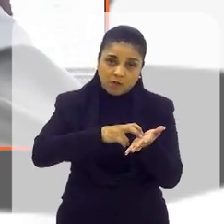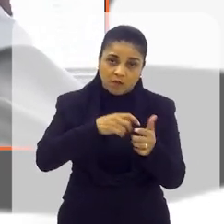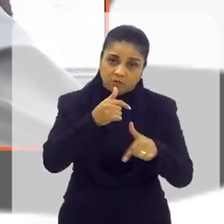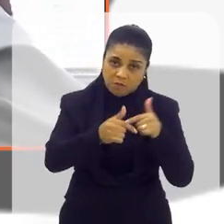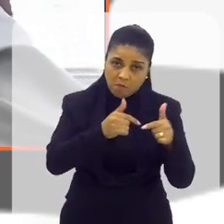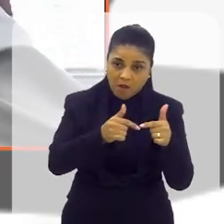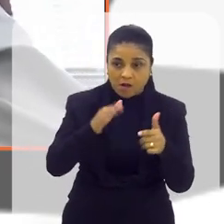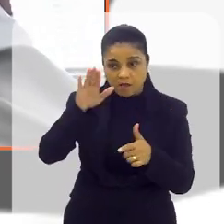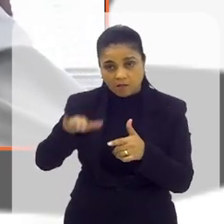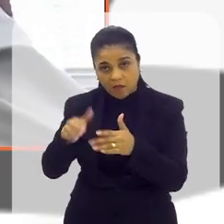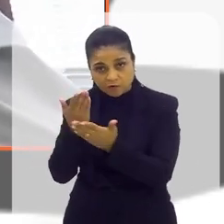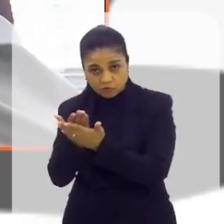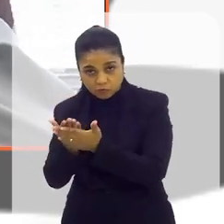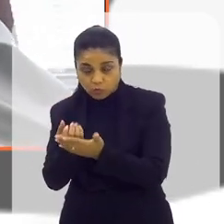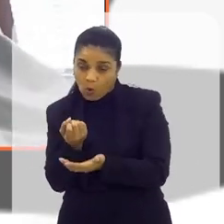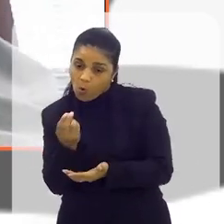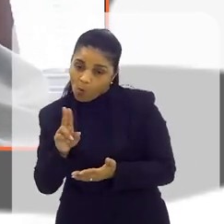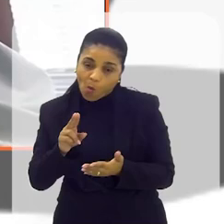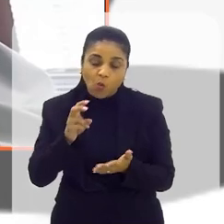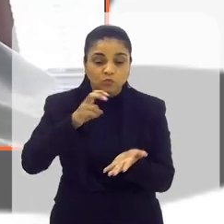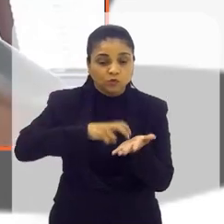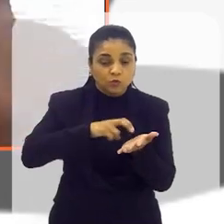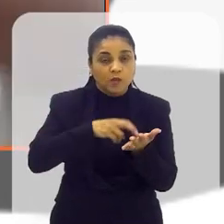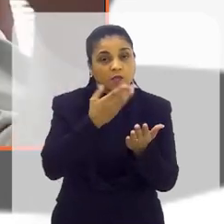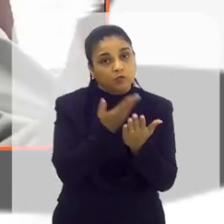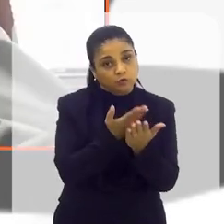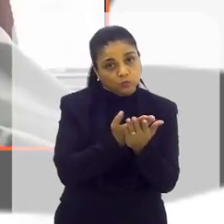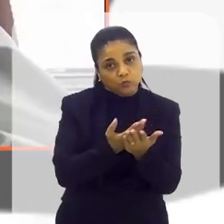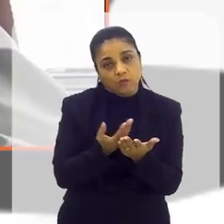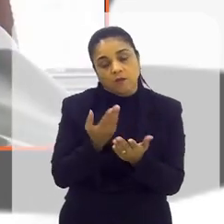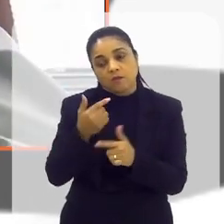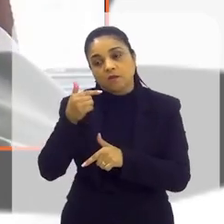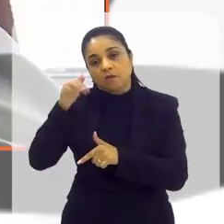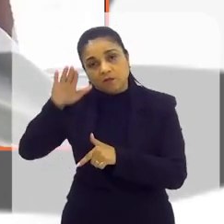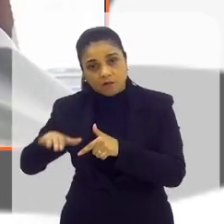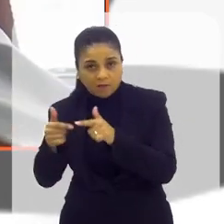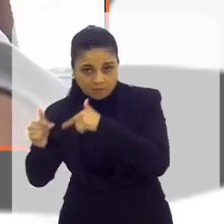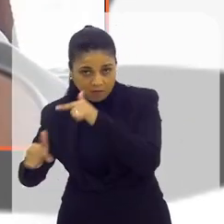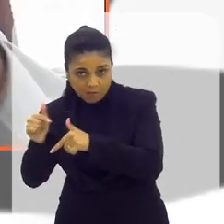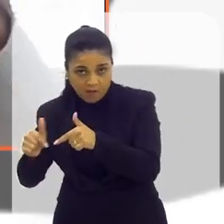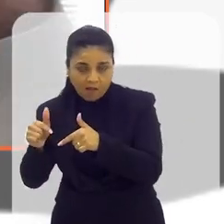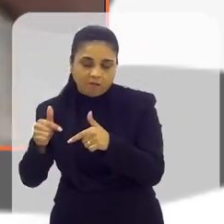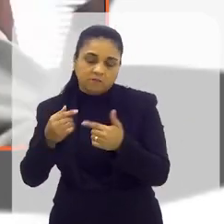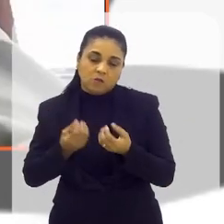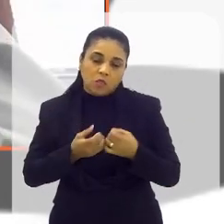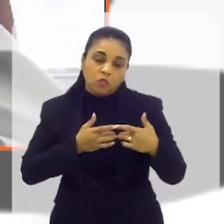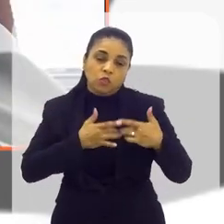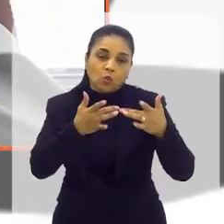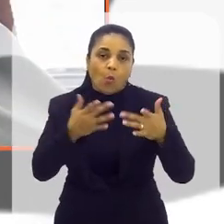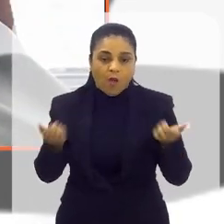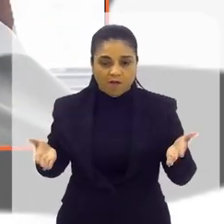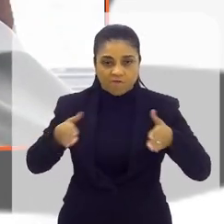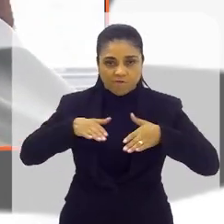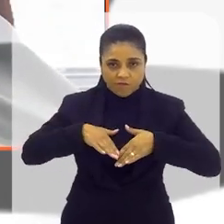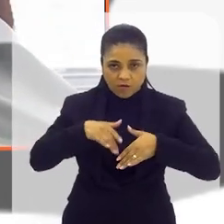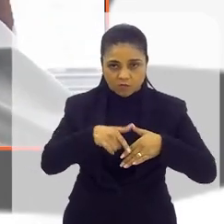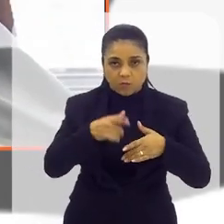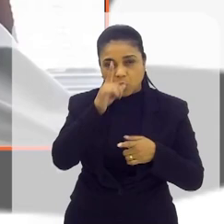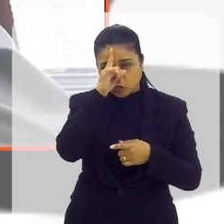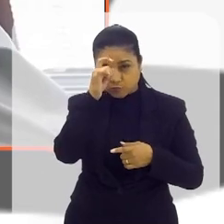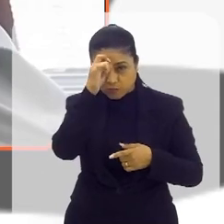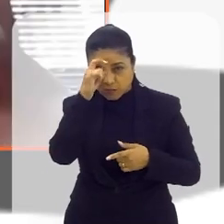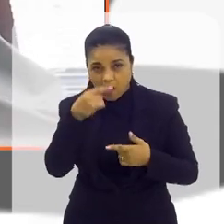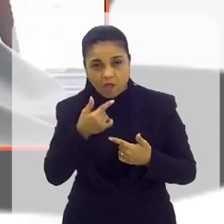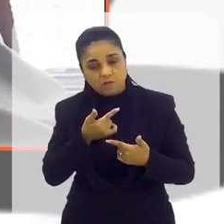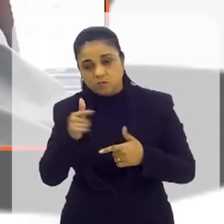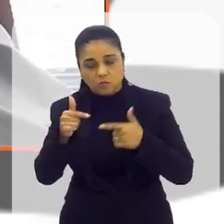essas fraldas são doadas para os hospitais, para as entidades filantrópicas, entre outras. E agora